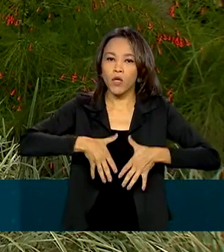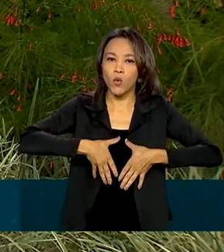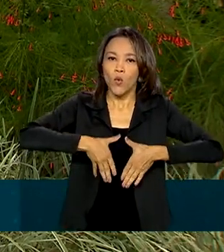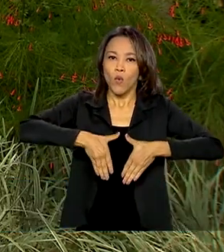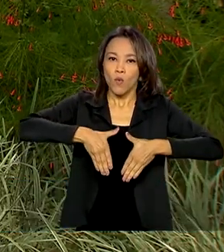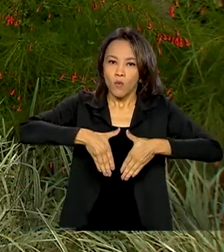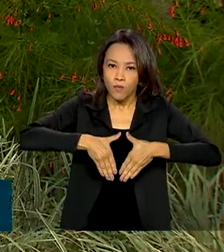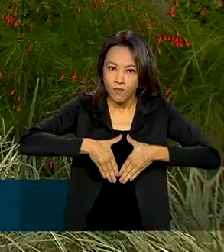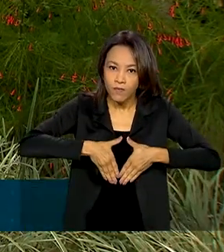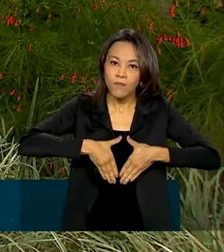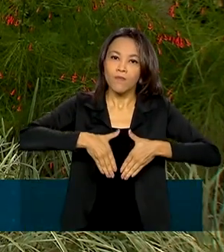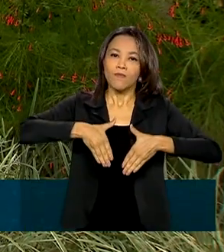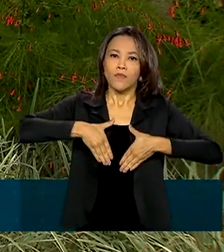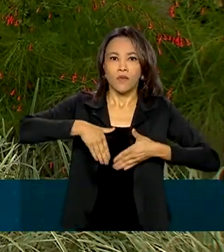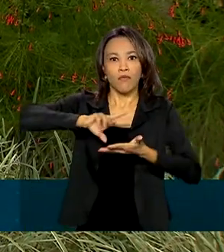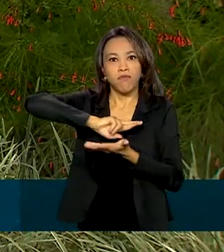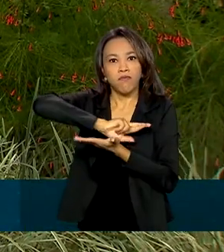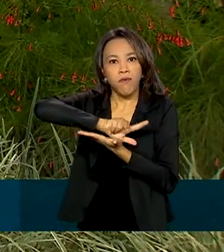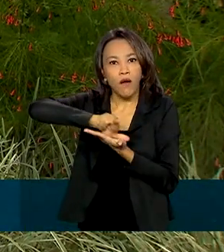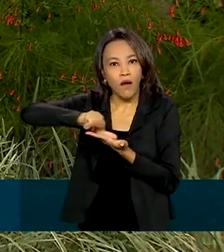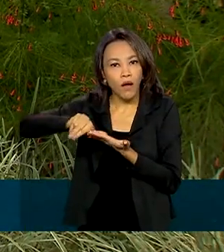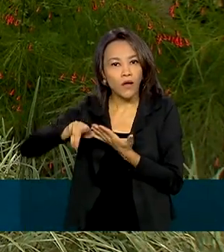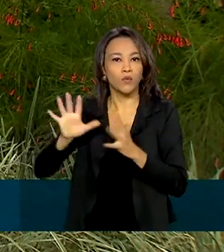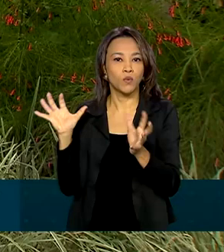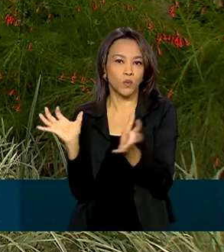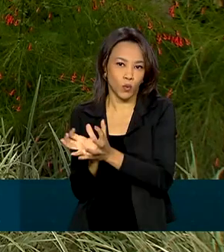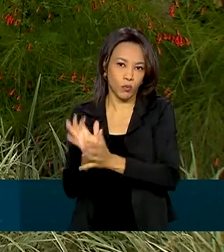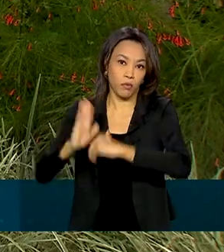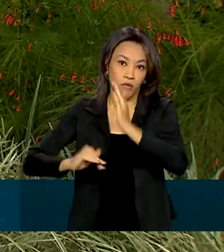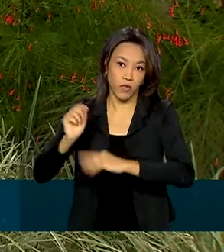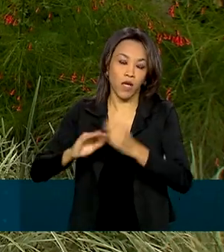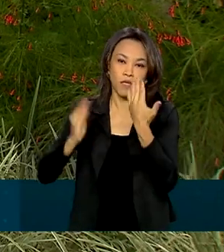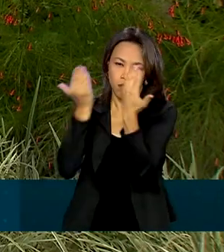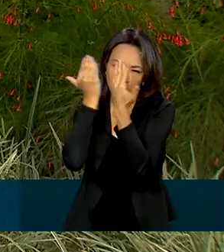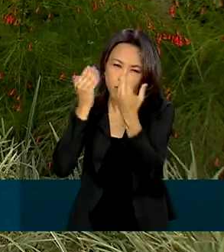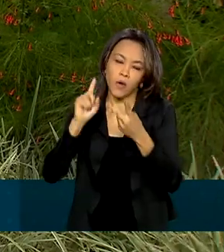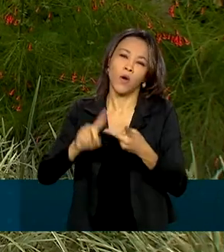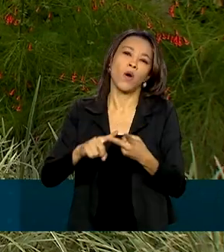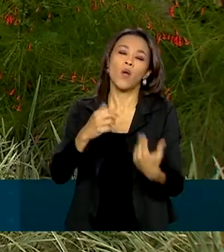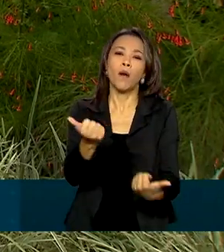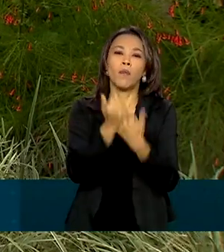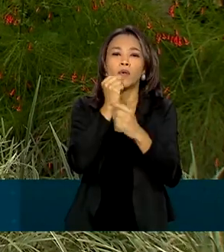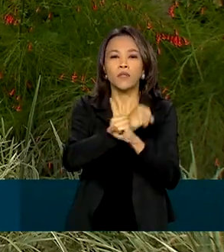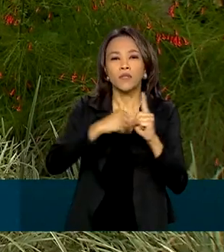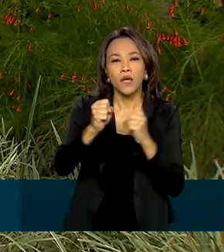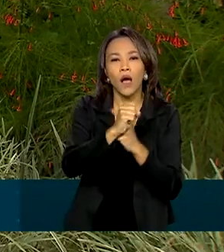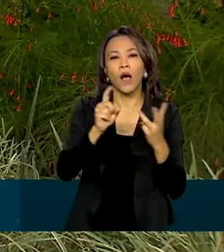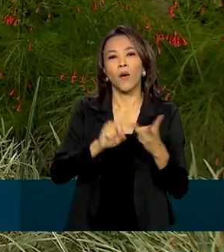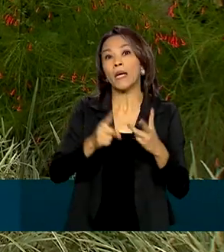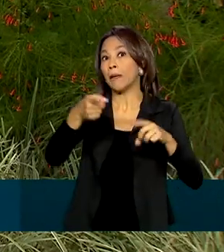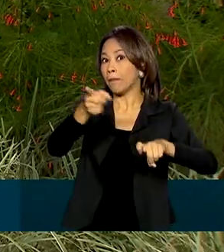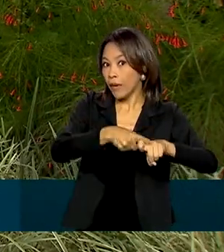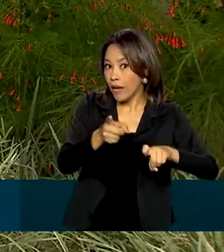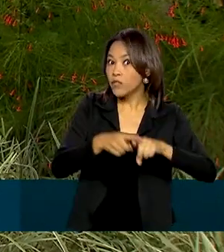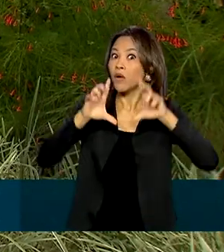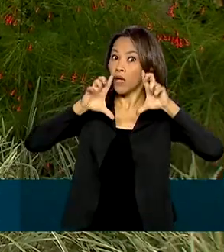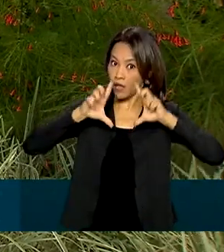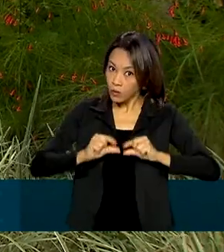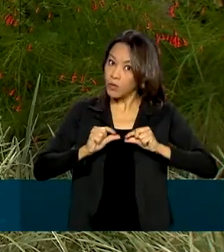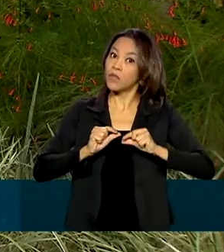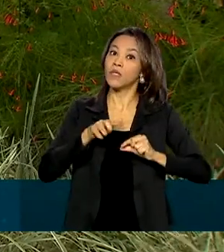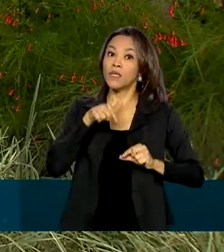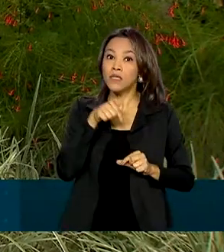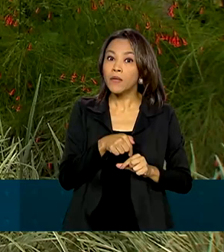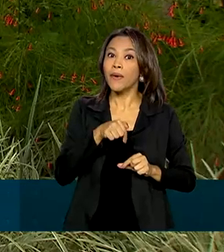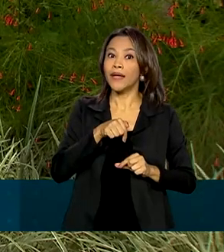O trabalho da equipe multidisciplinar, que também conta com psicólogos, assistentes sociais e médicos, reduziu em 57%